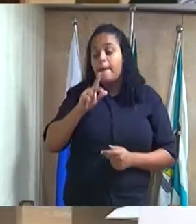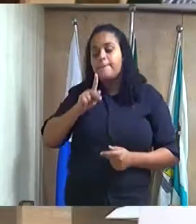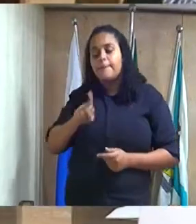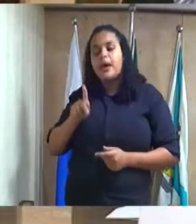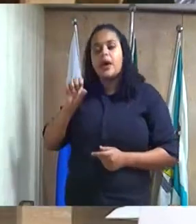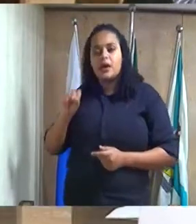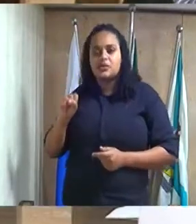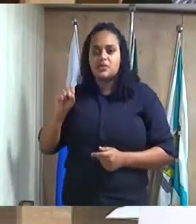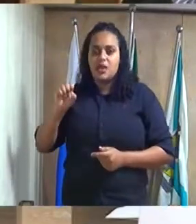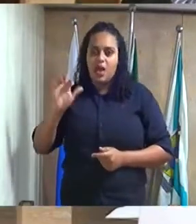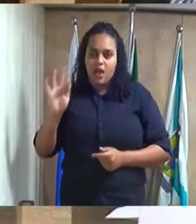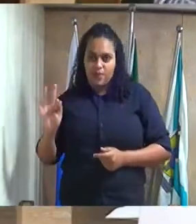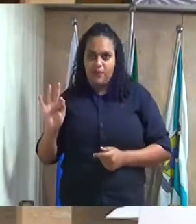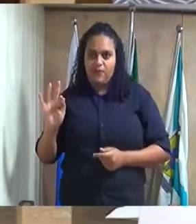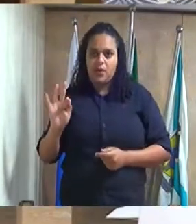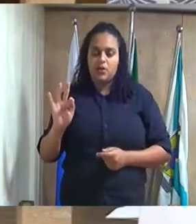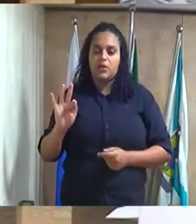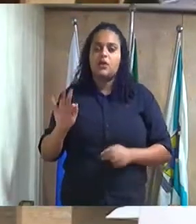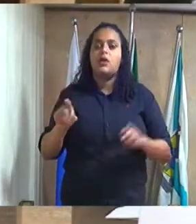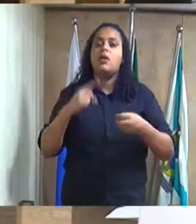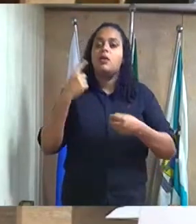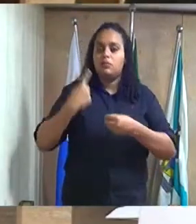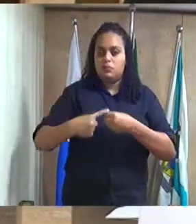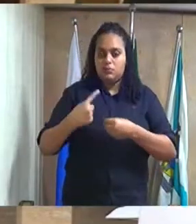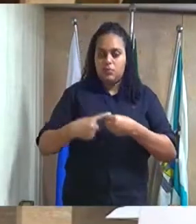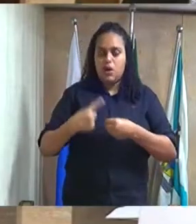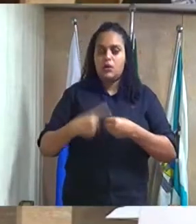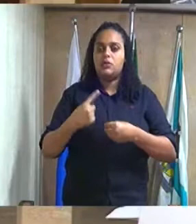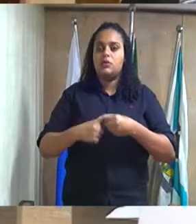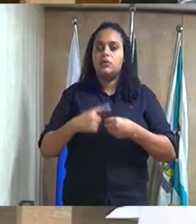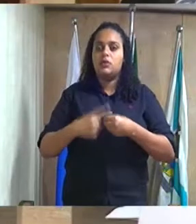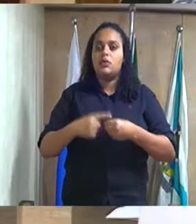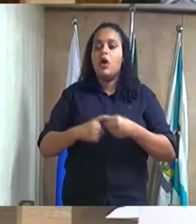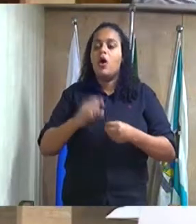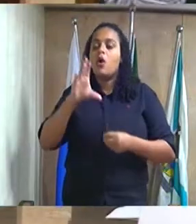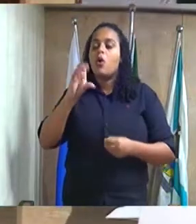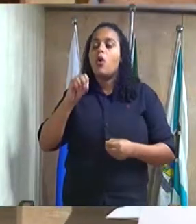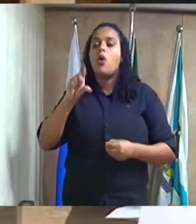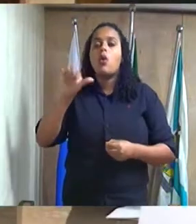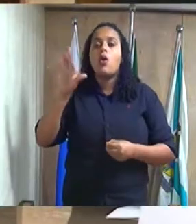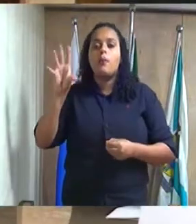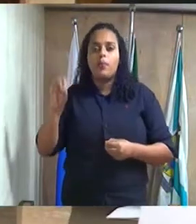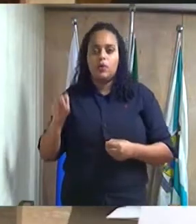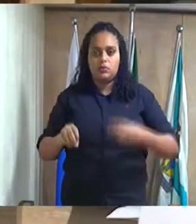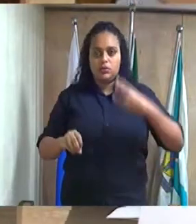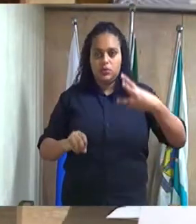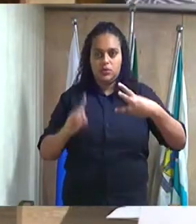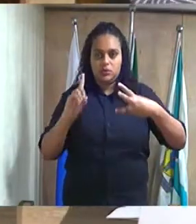localizado no Parque Cristóvão Colombo terceiro distrito deste município.